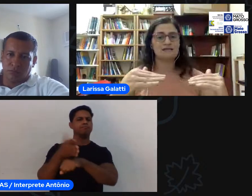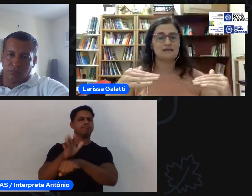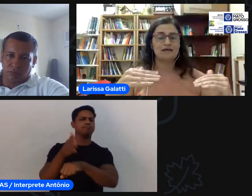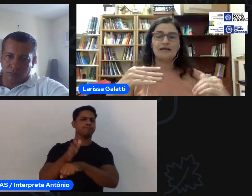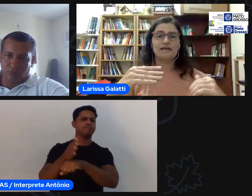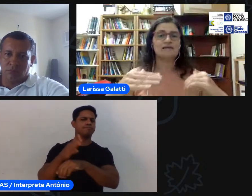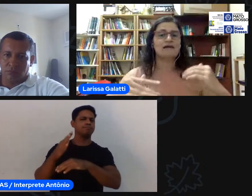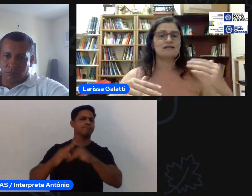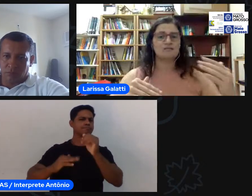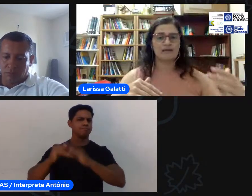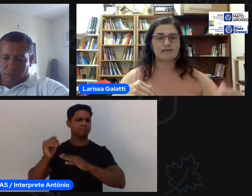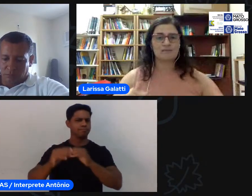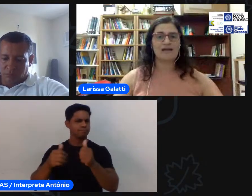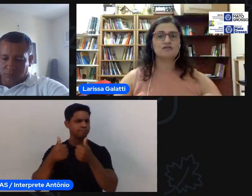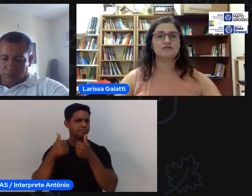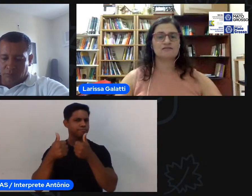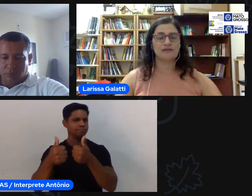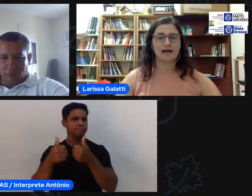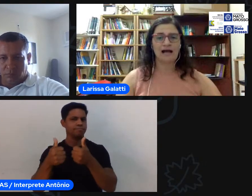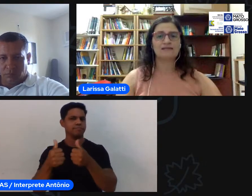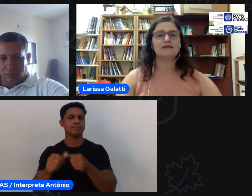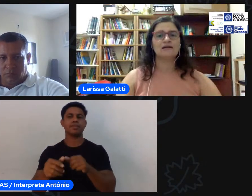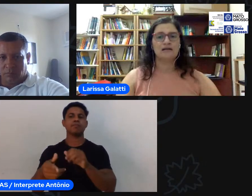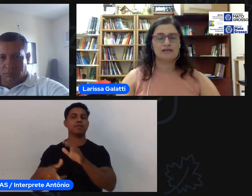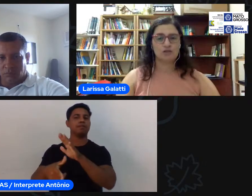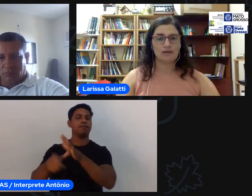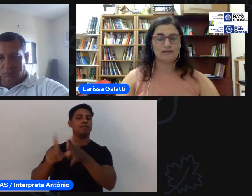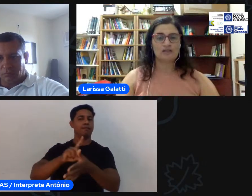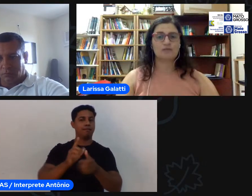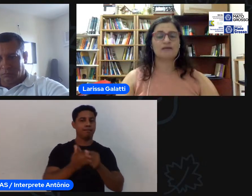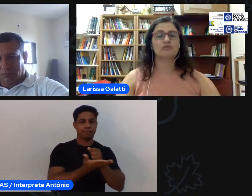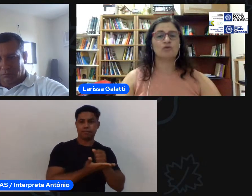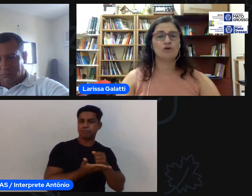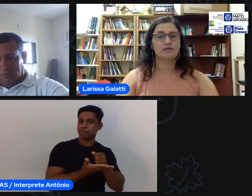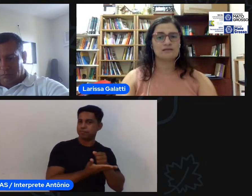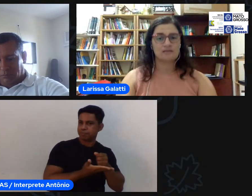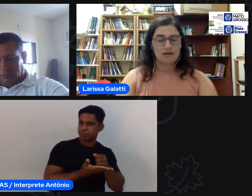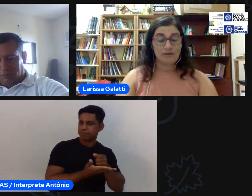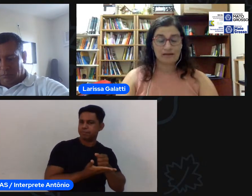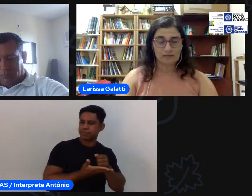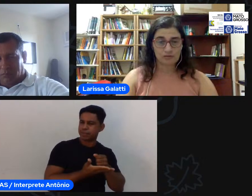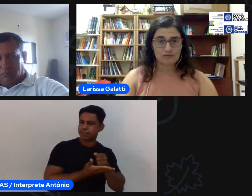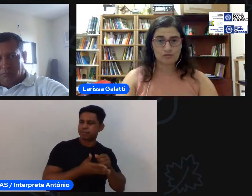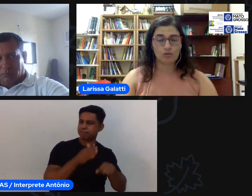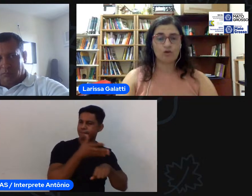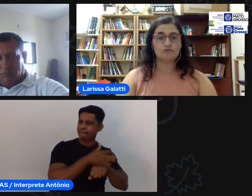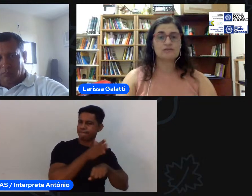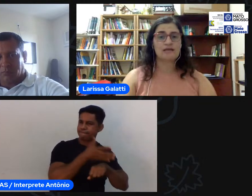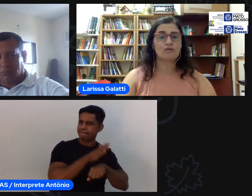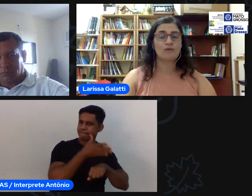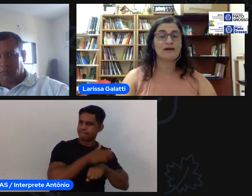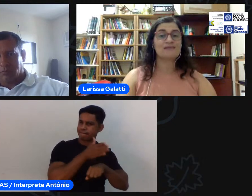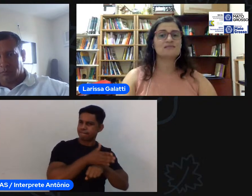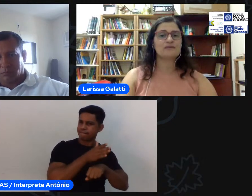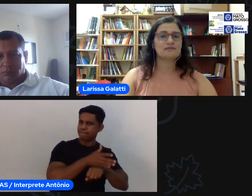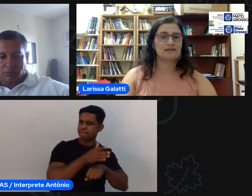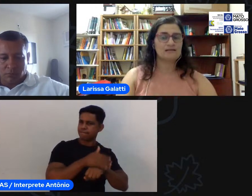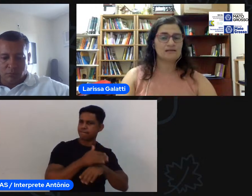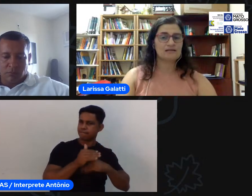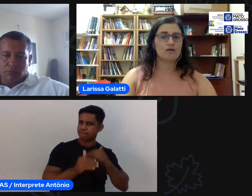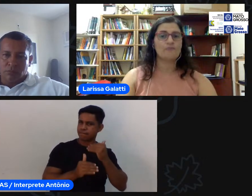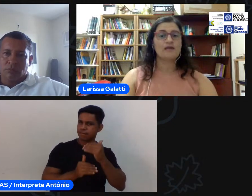base em que tem aquela experiência mais diversificada de qualidade para todas para todas e todos sem uma